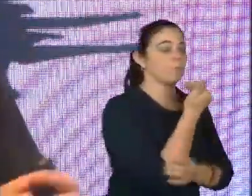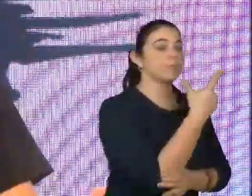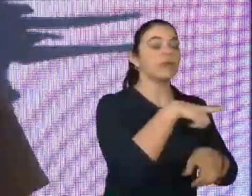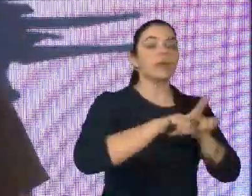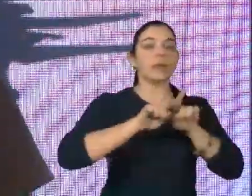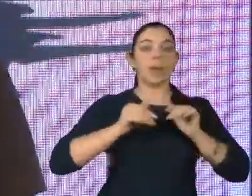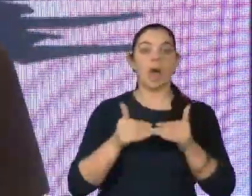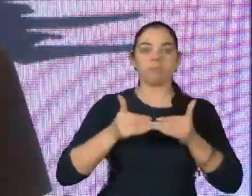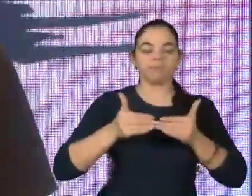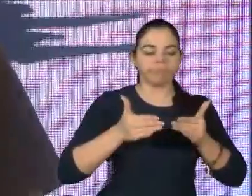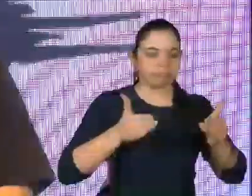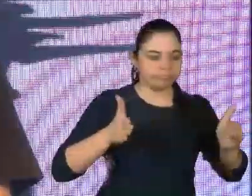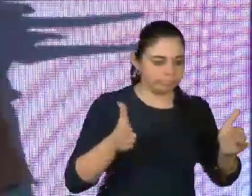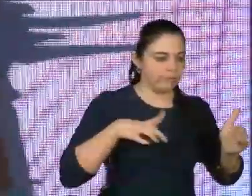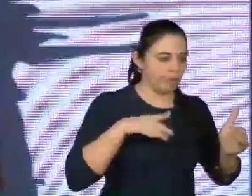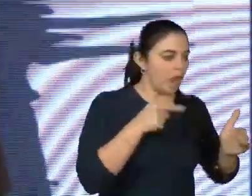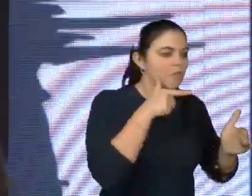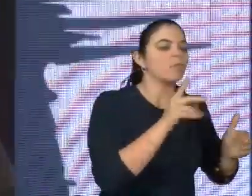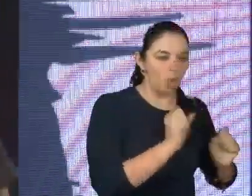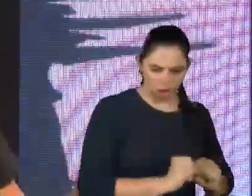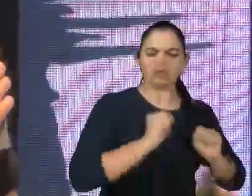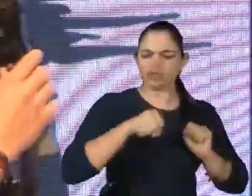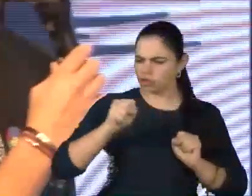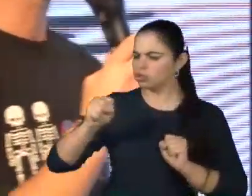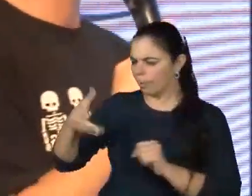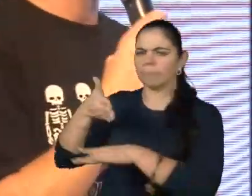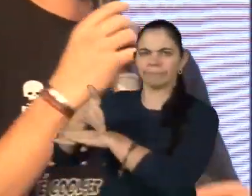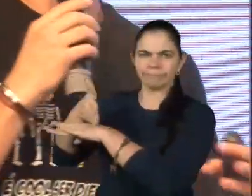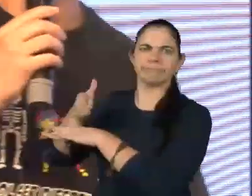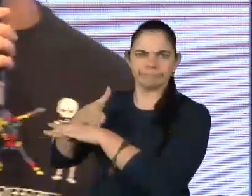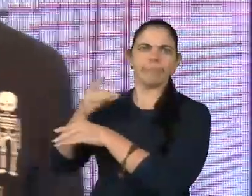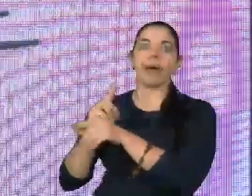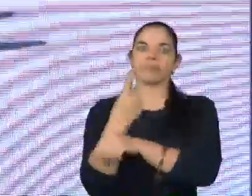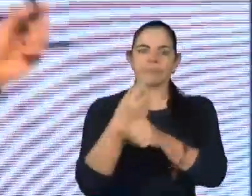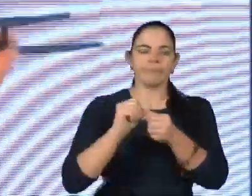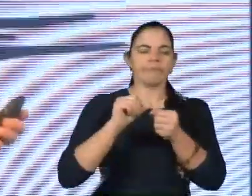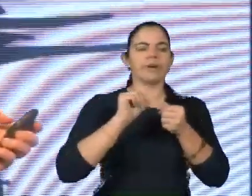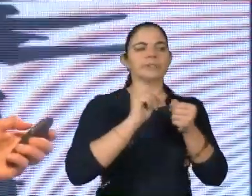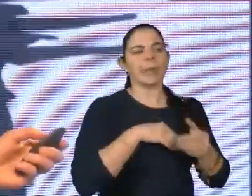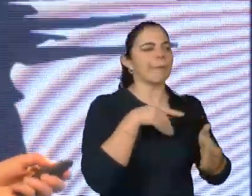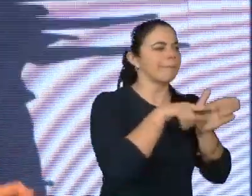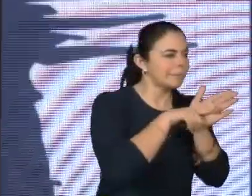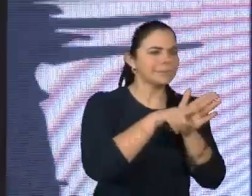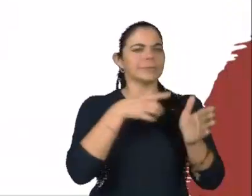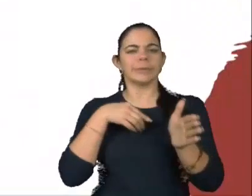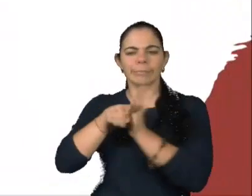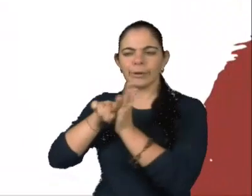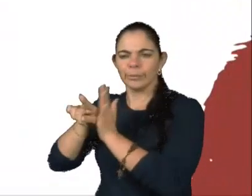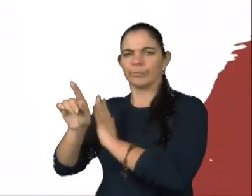abriram as suas portas para o estudo, fazer entrevistas, pesquisas e relatórios sobre os